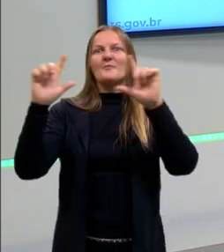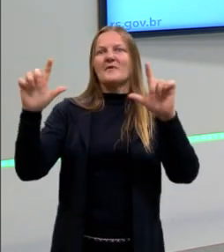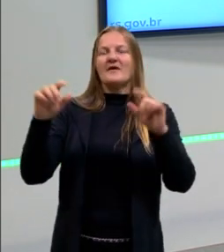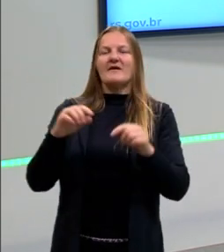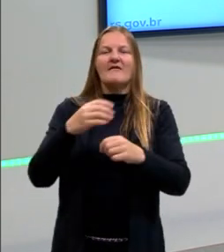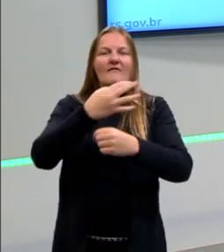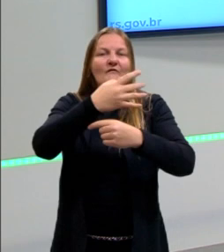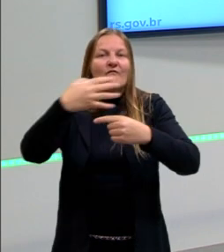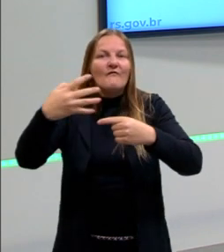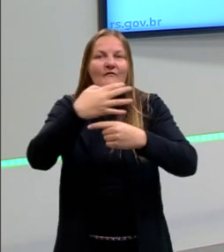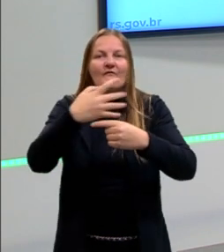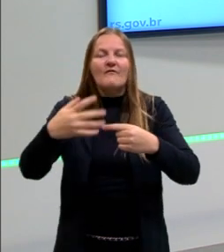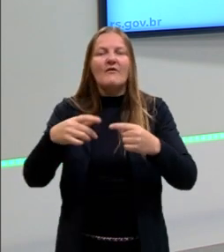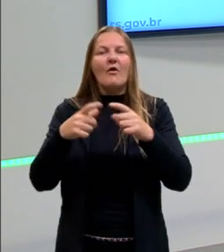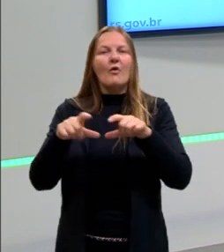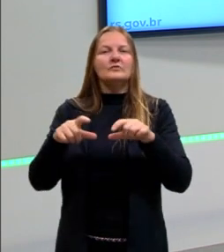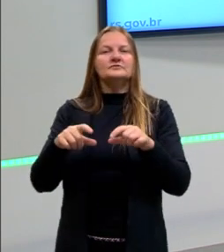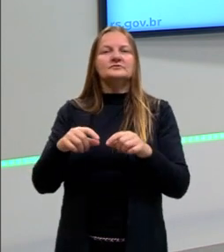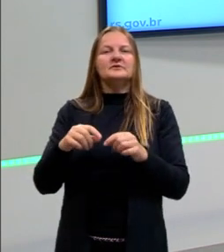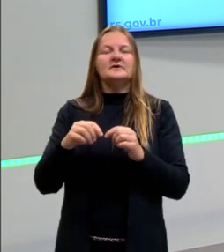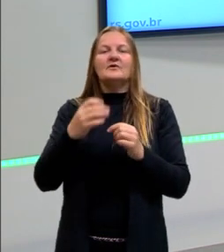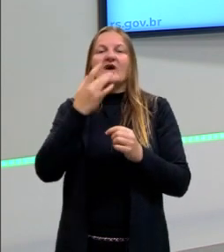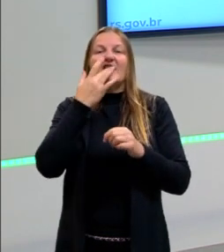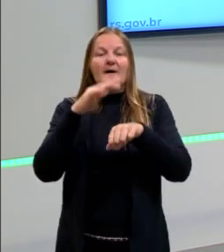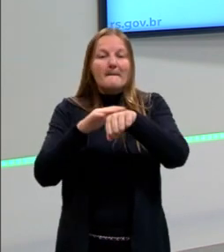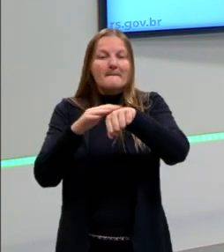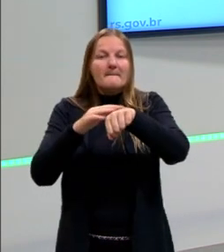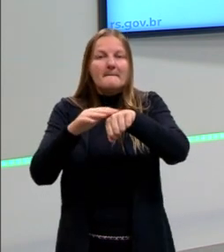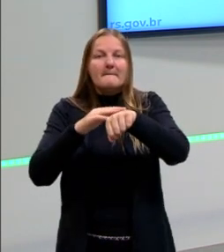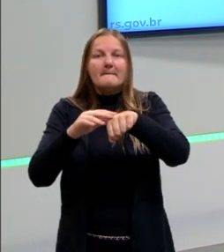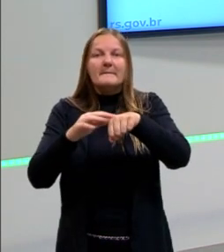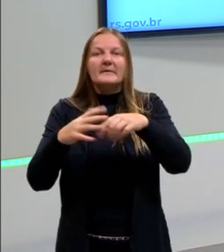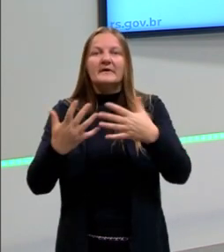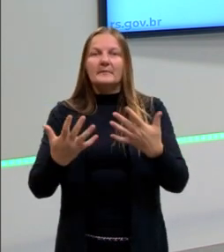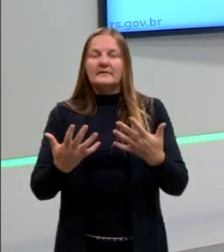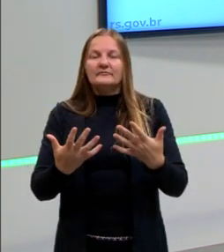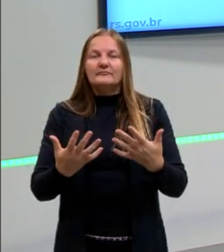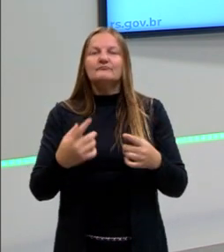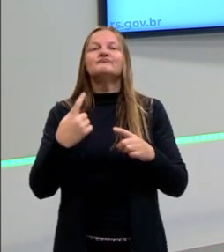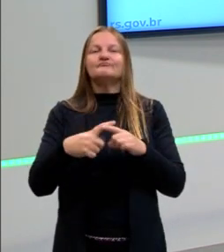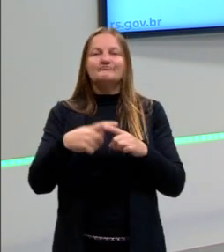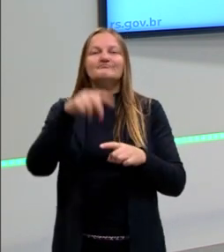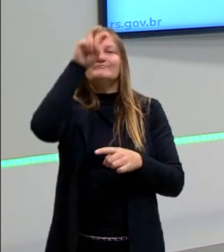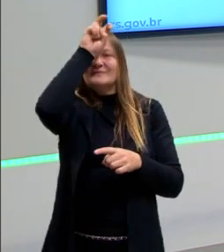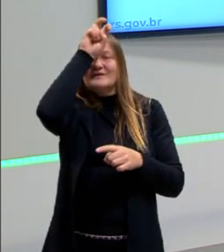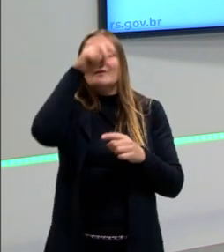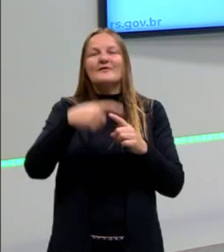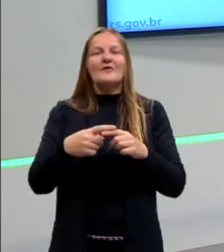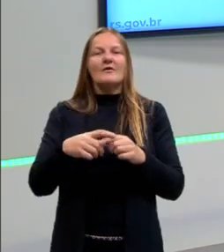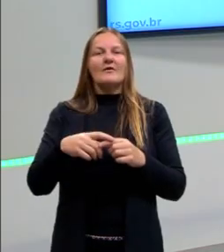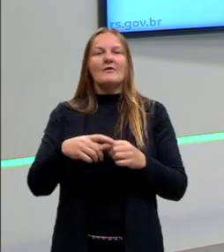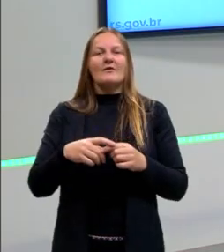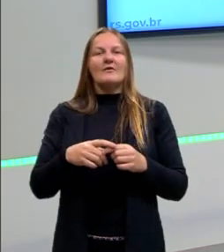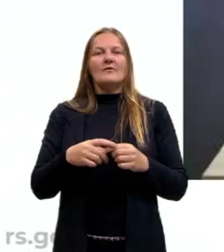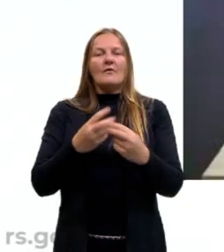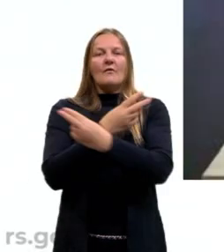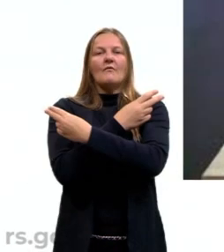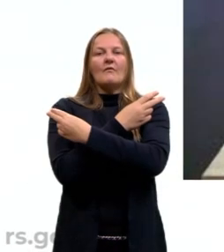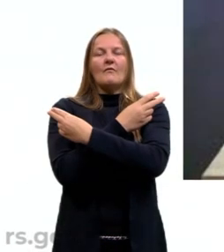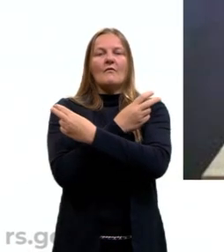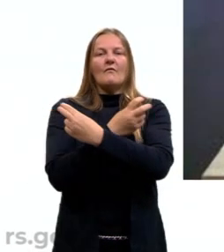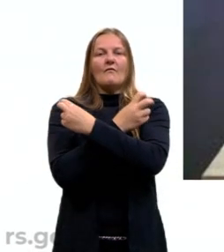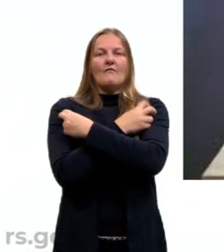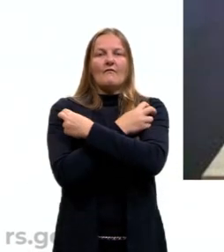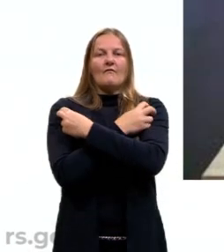séries, às vezes, ele sofre um branqueamento. A gente pensar que os egípcios, que esses faraós, eles não eram brancos.